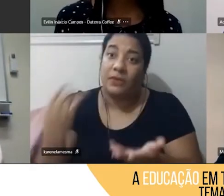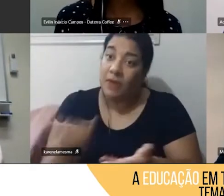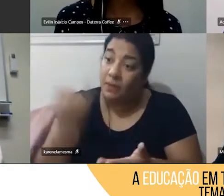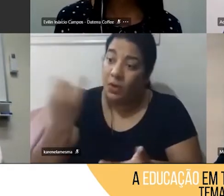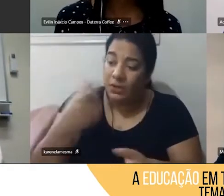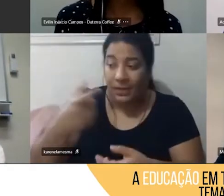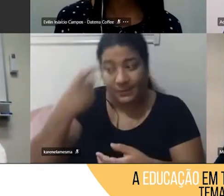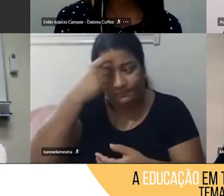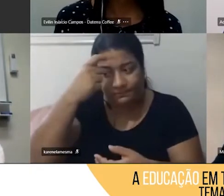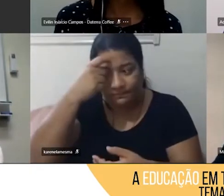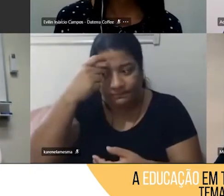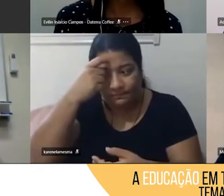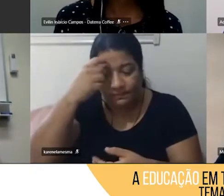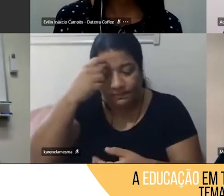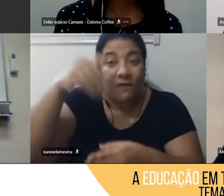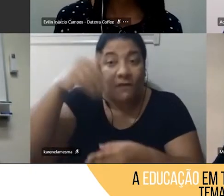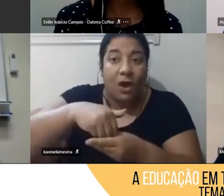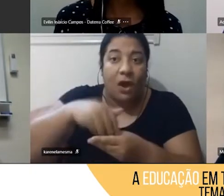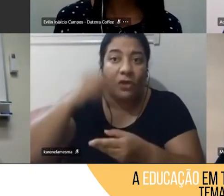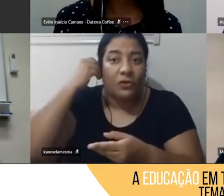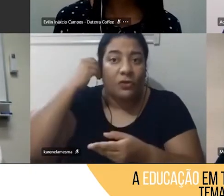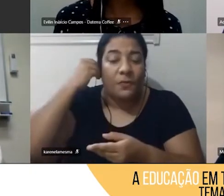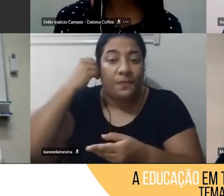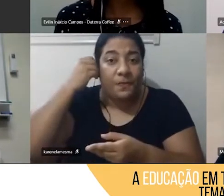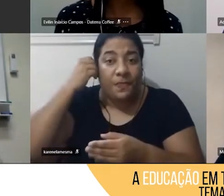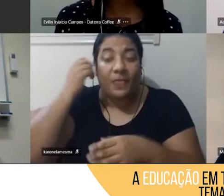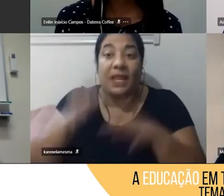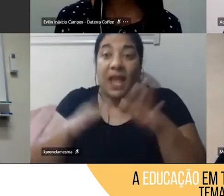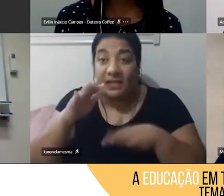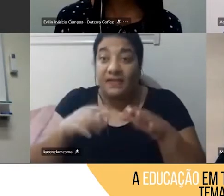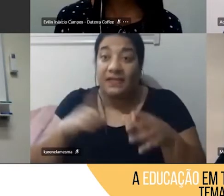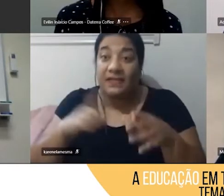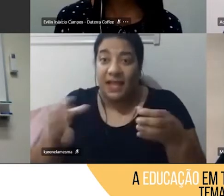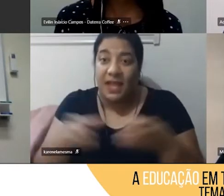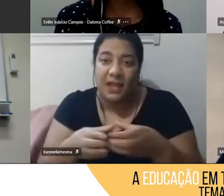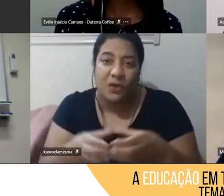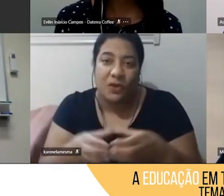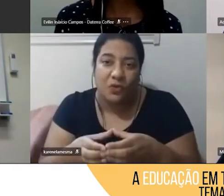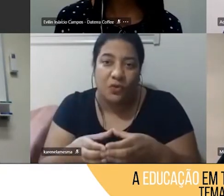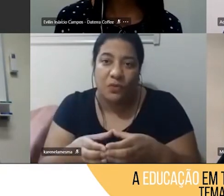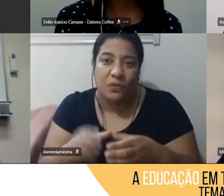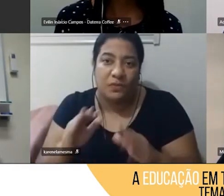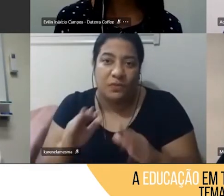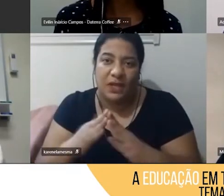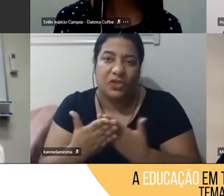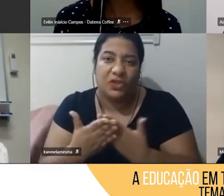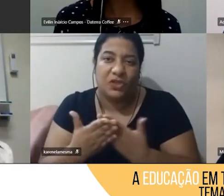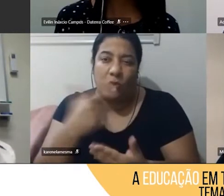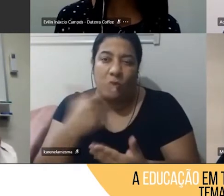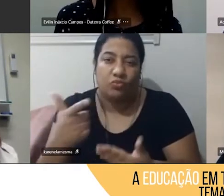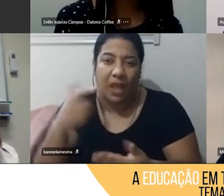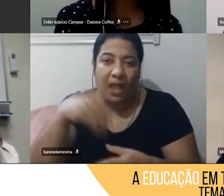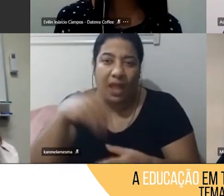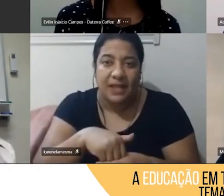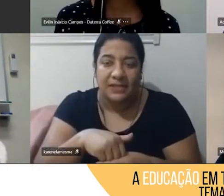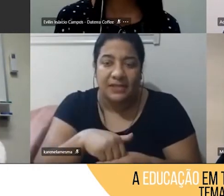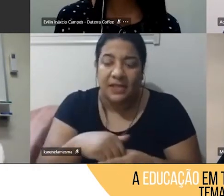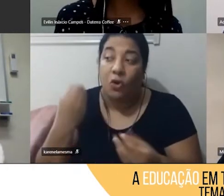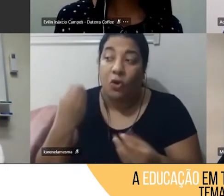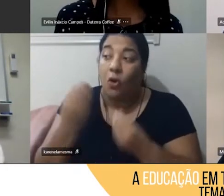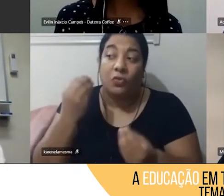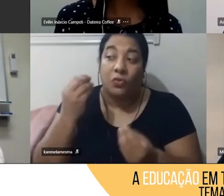mas, e muitas vezes a gente faz um grêmio na escola onde não tem eleição, né, então, é o olhar para isso,